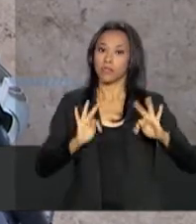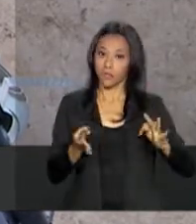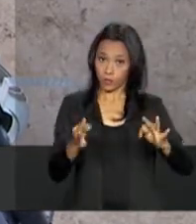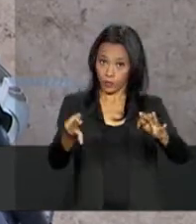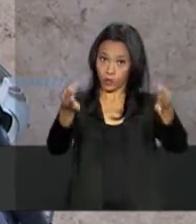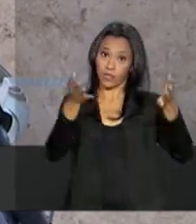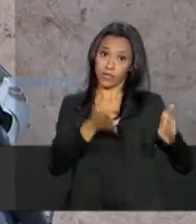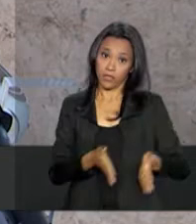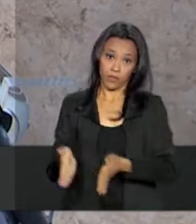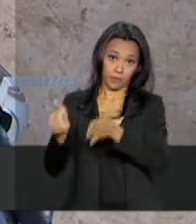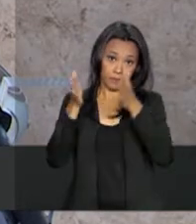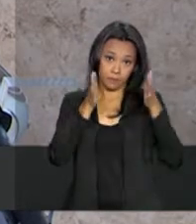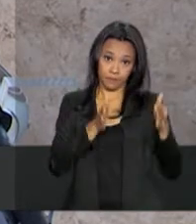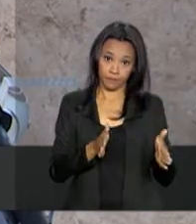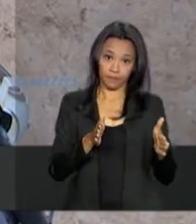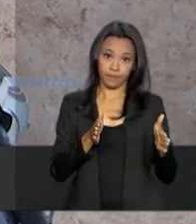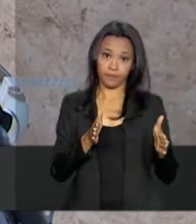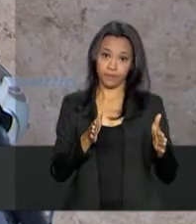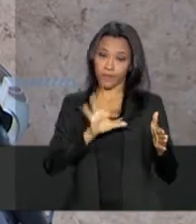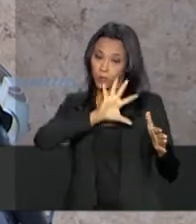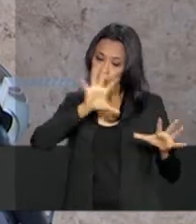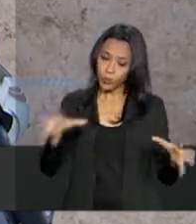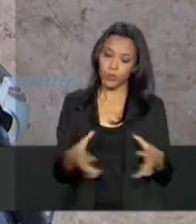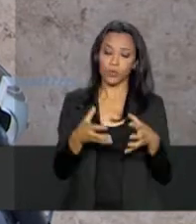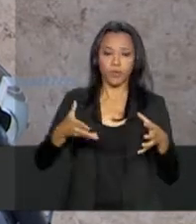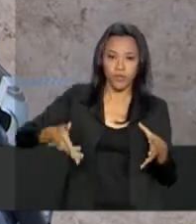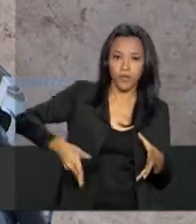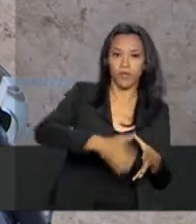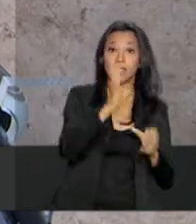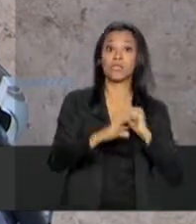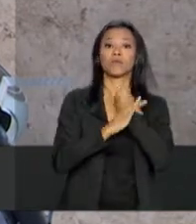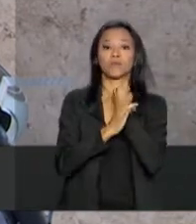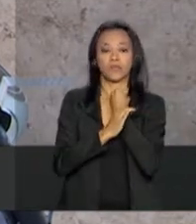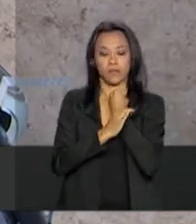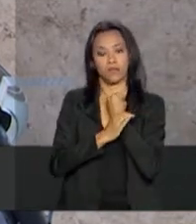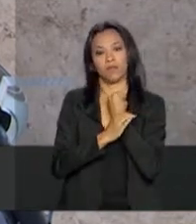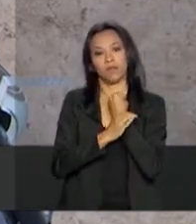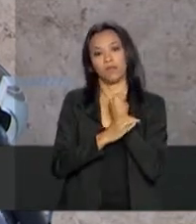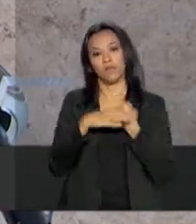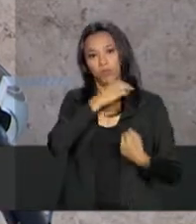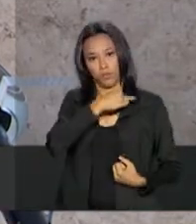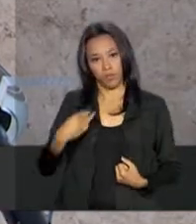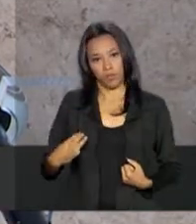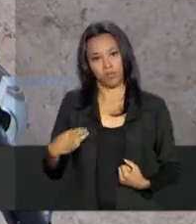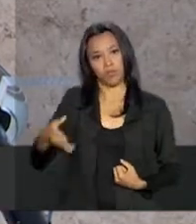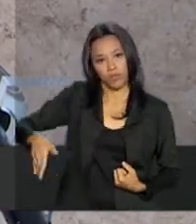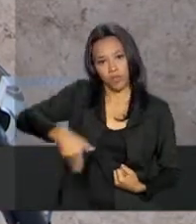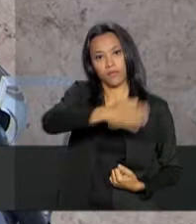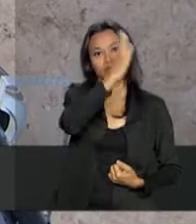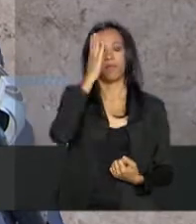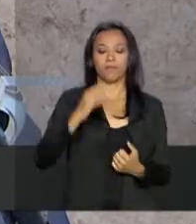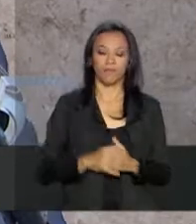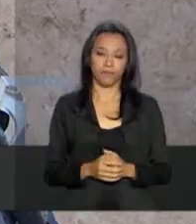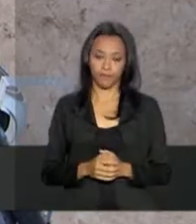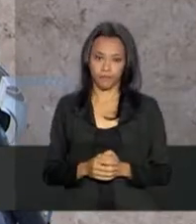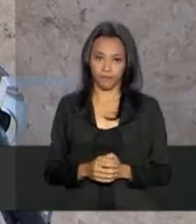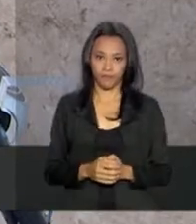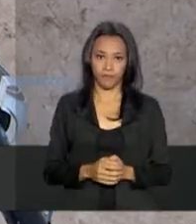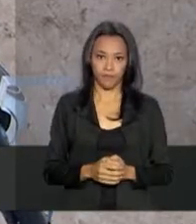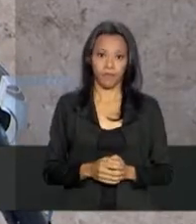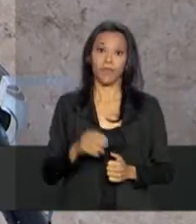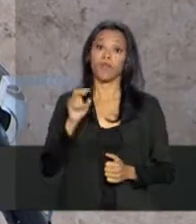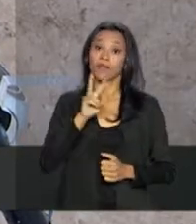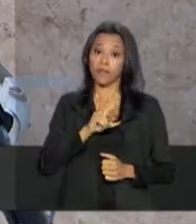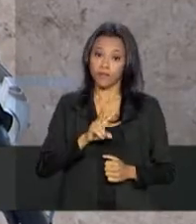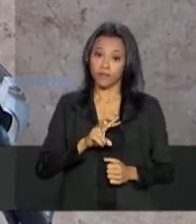e Segurança Pública. Mas é um ministro hoje? Não, não, não, não, não, não. Mas até eles são os ministros. Vão os